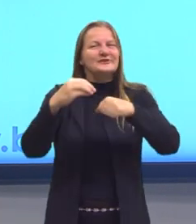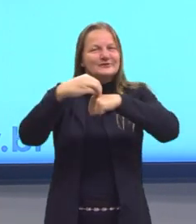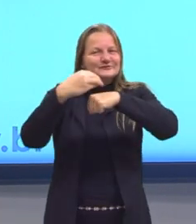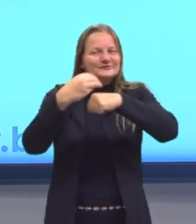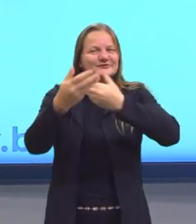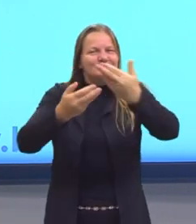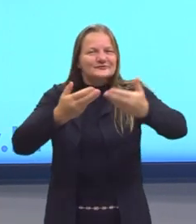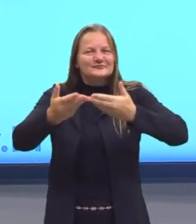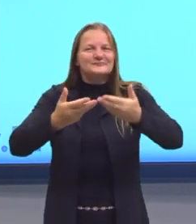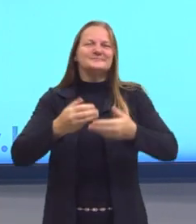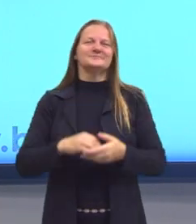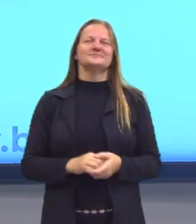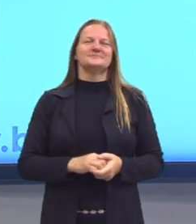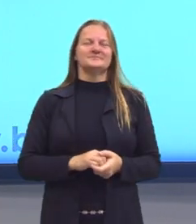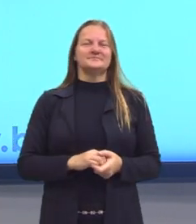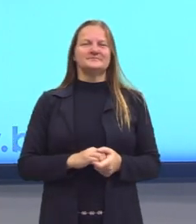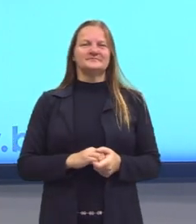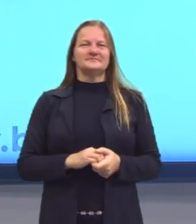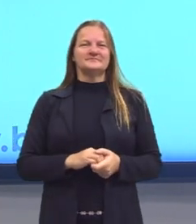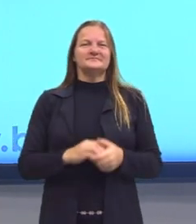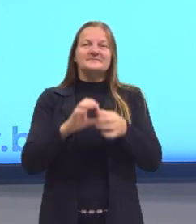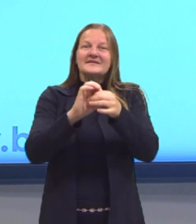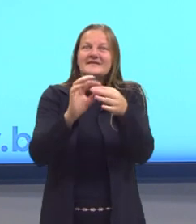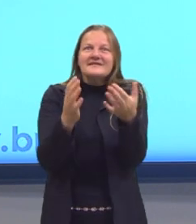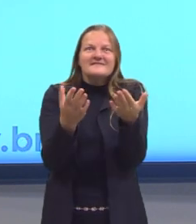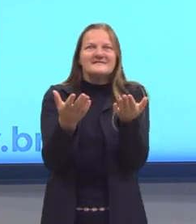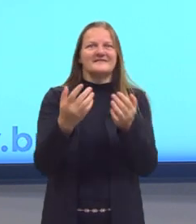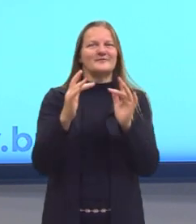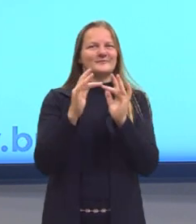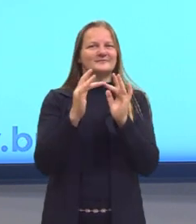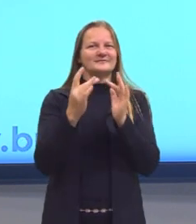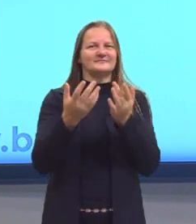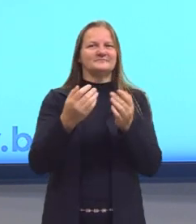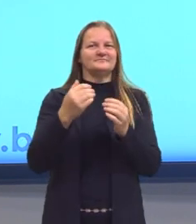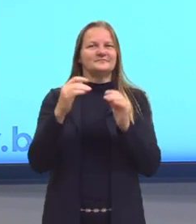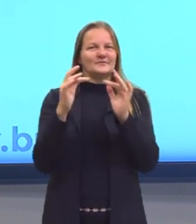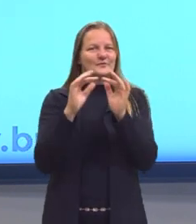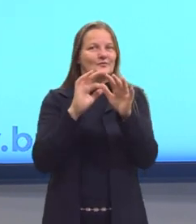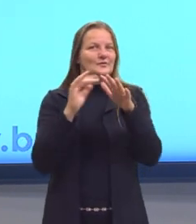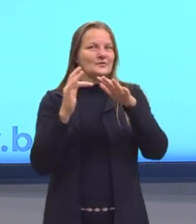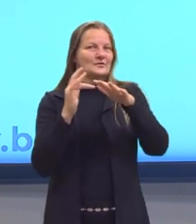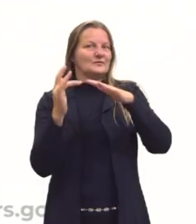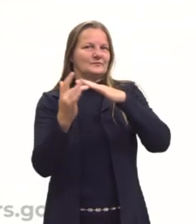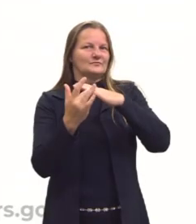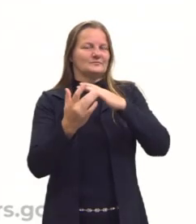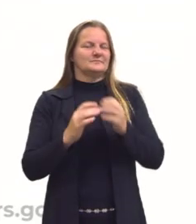sugestão, podem ficar à vontade então através dos contatos.